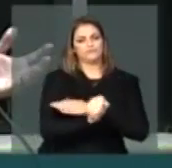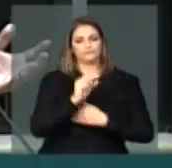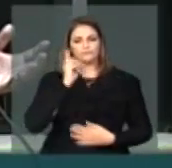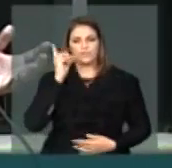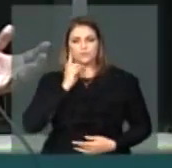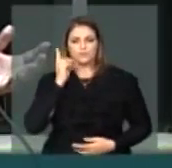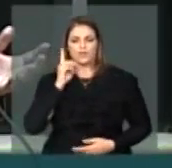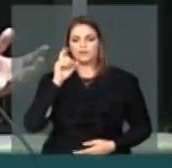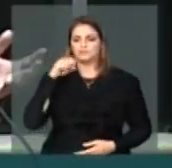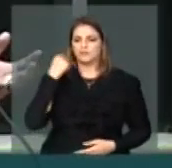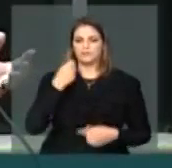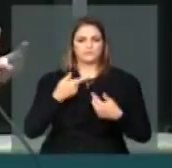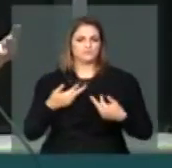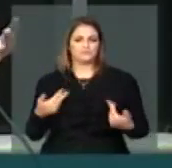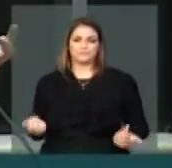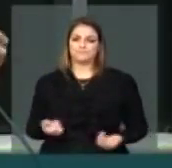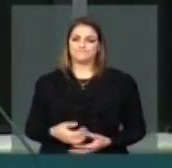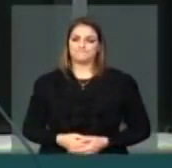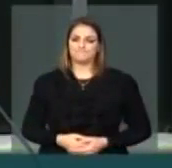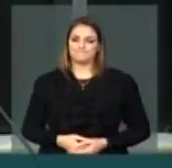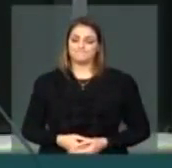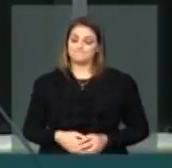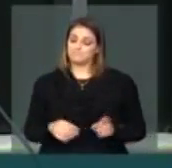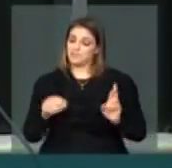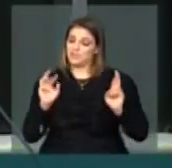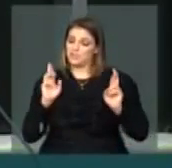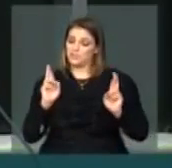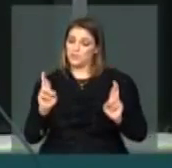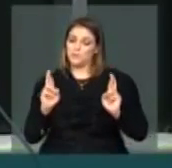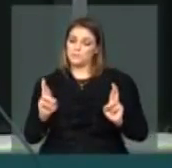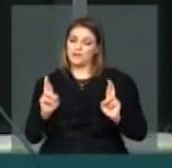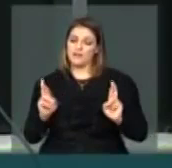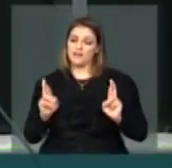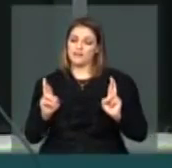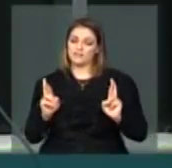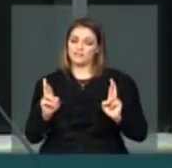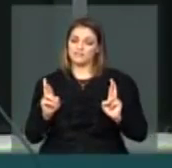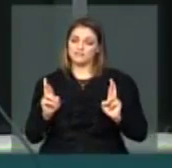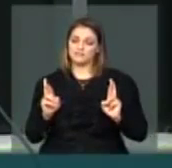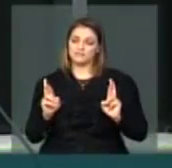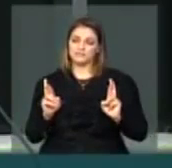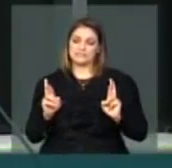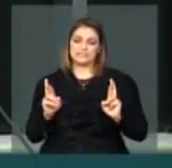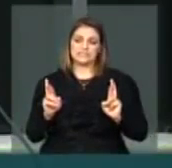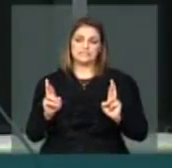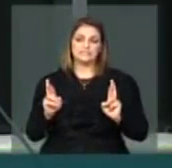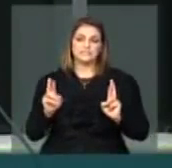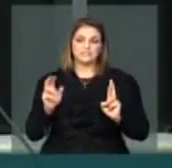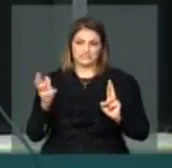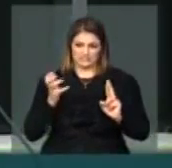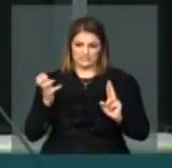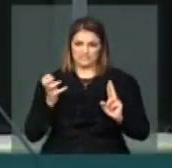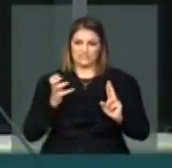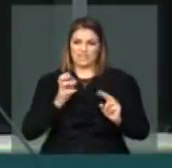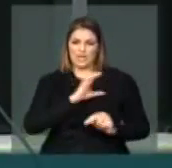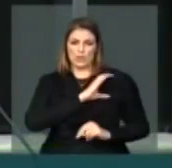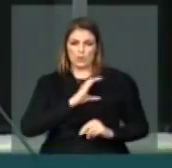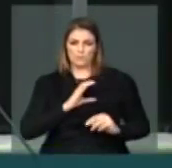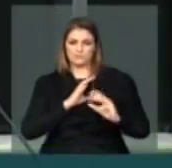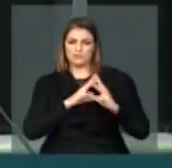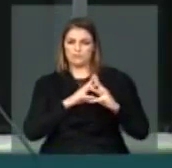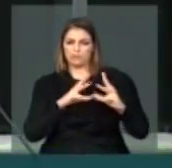e outras questões. Tomara que essa atitude arbitrária de solução da comissão,